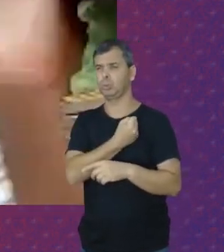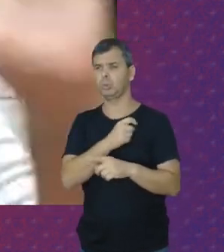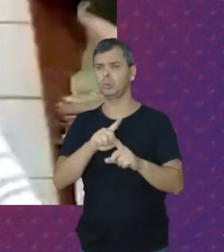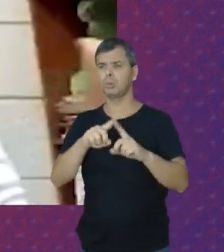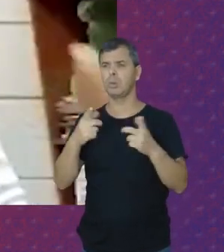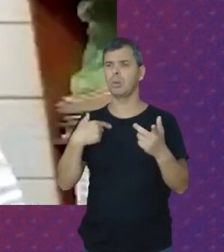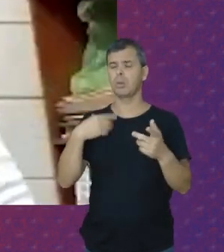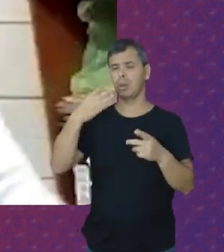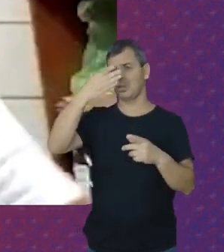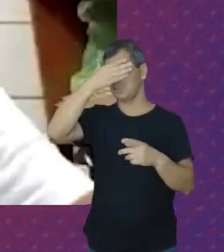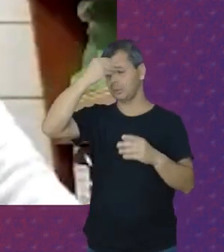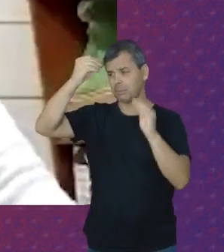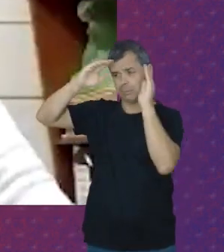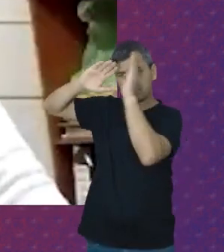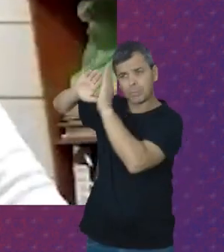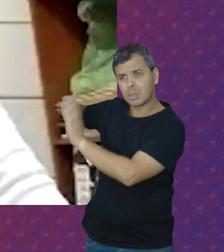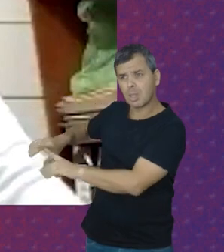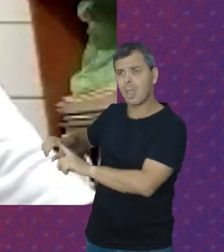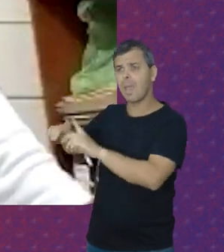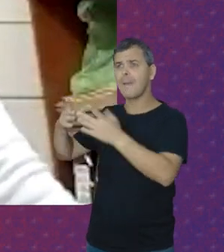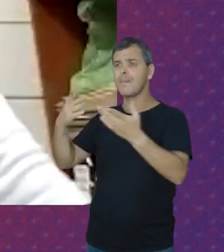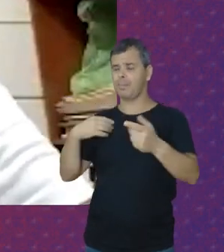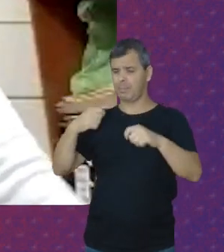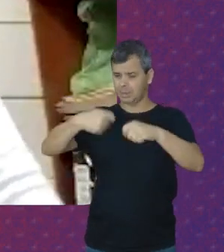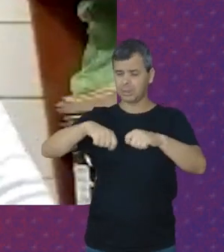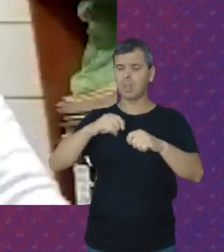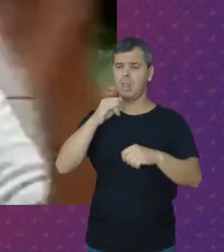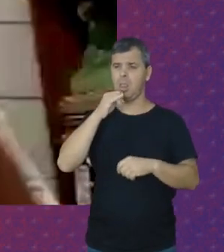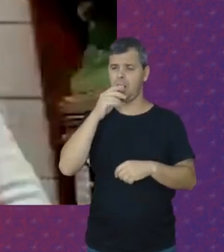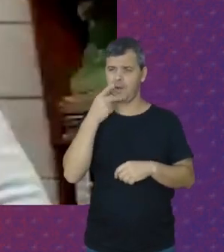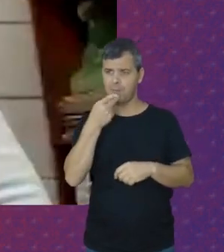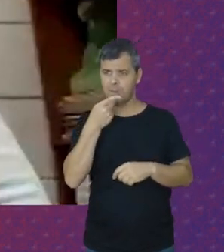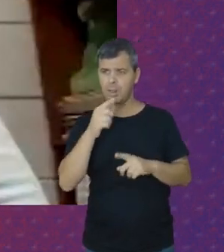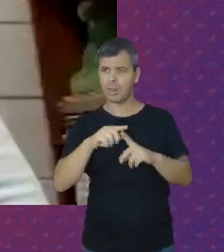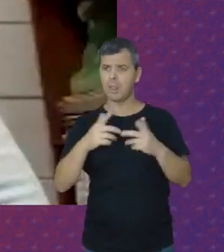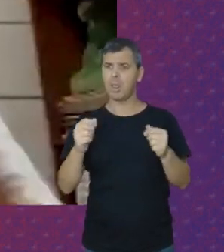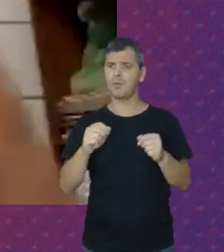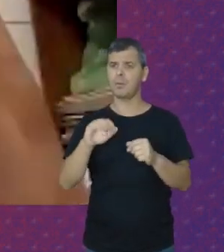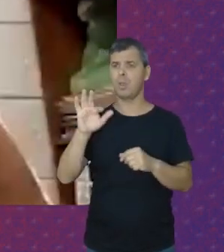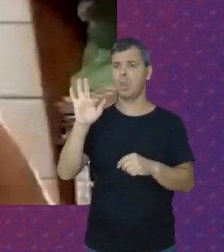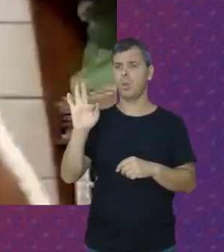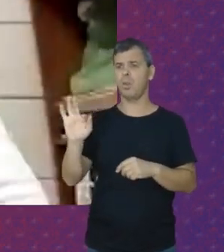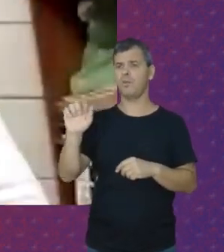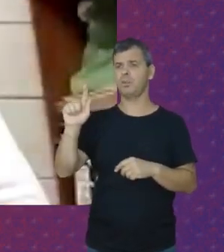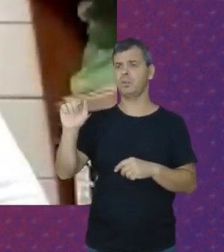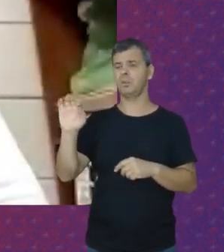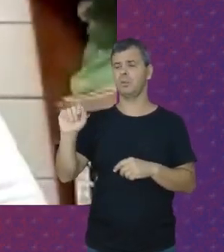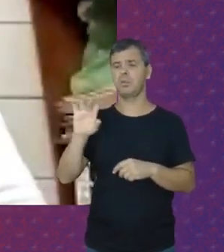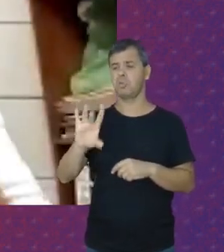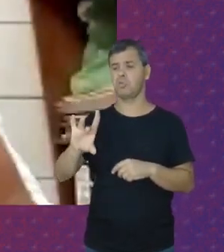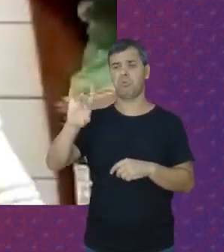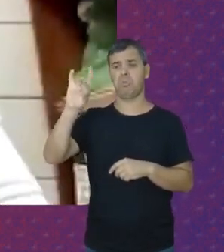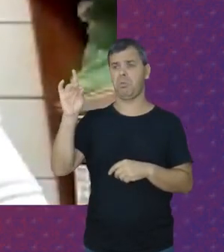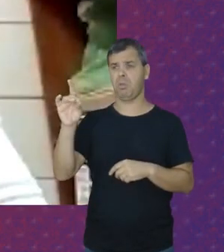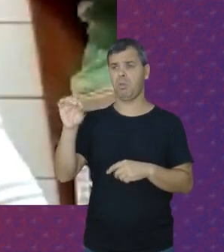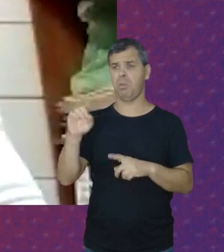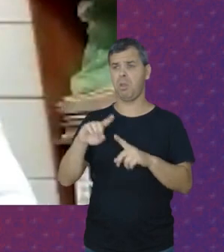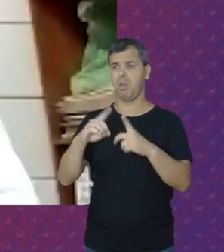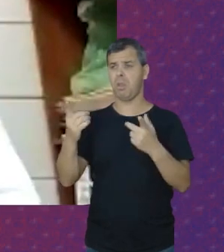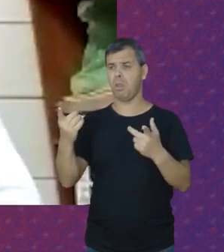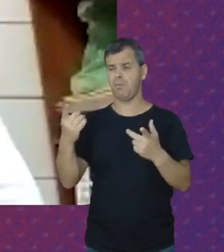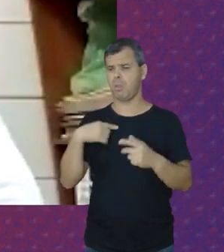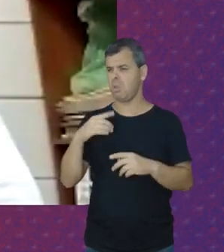Quero esquecer Que existe Mas que tem Que ser falada E aí O FGTS Se tornou opcional Para a gente Se foi